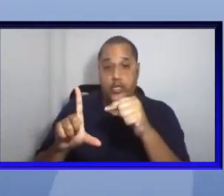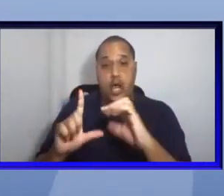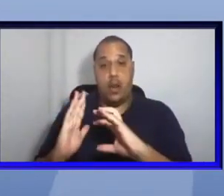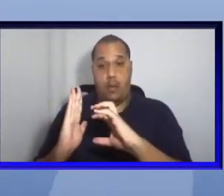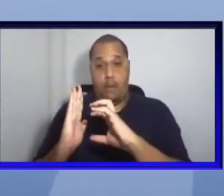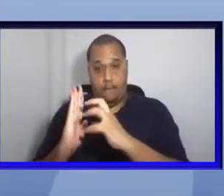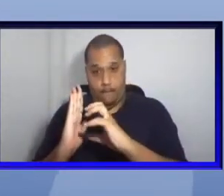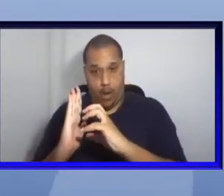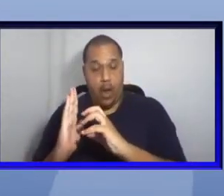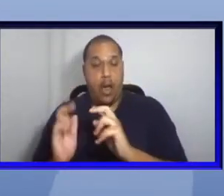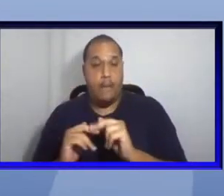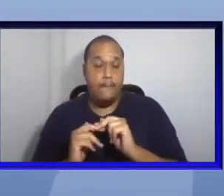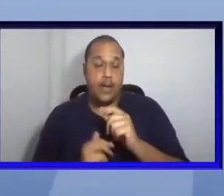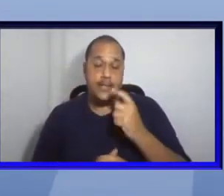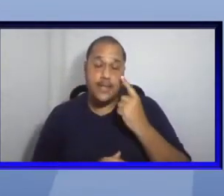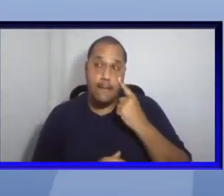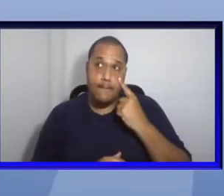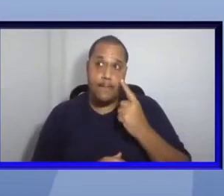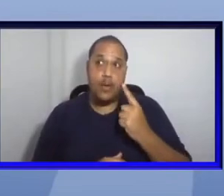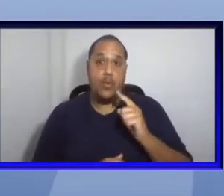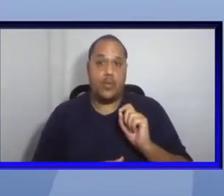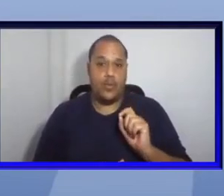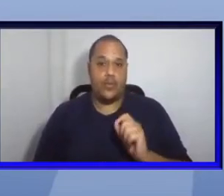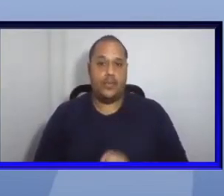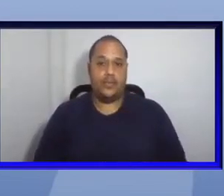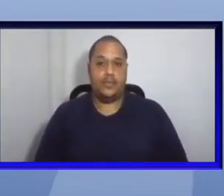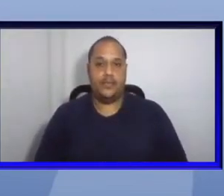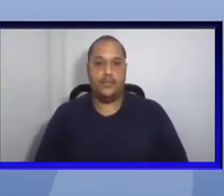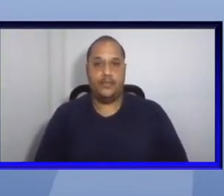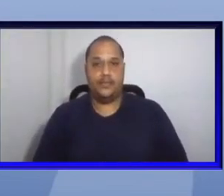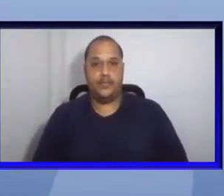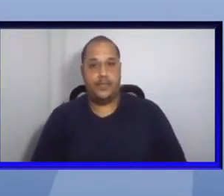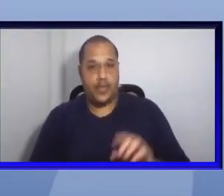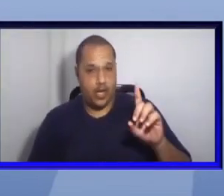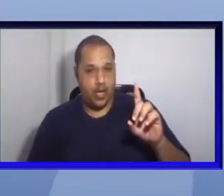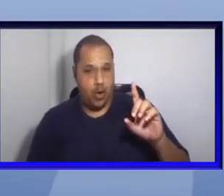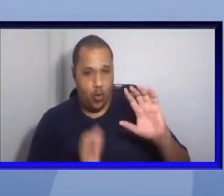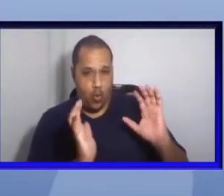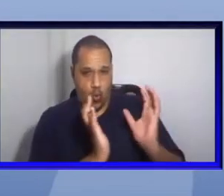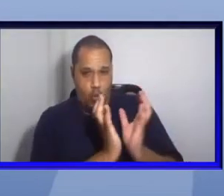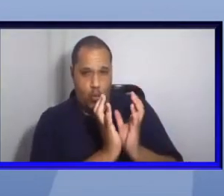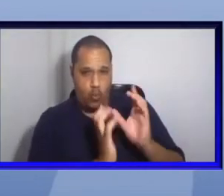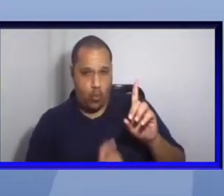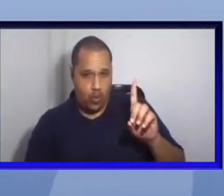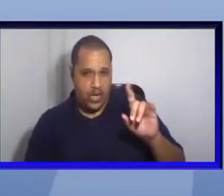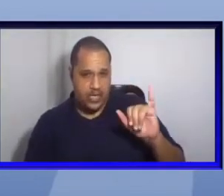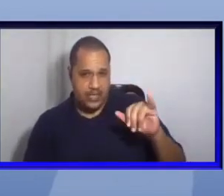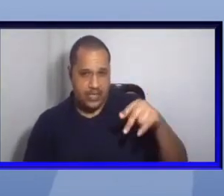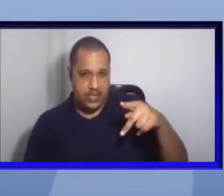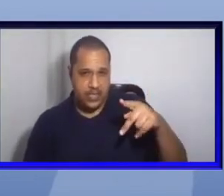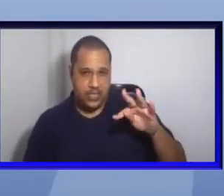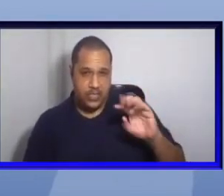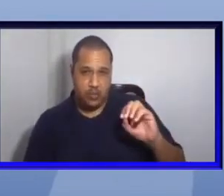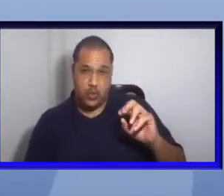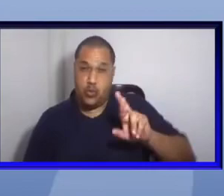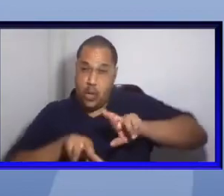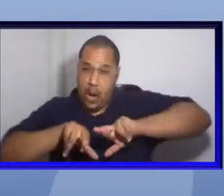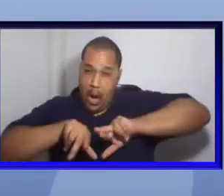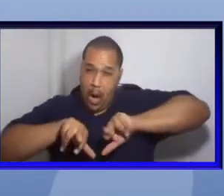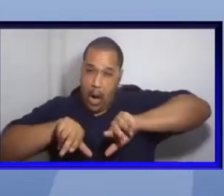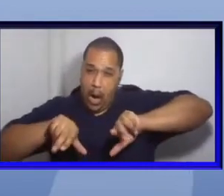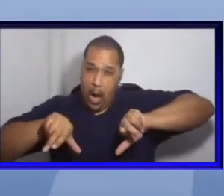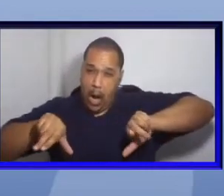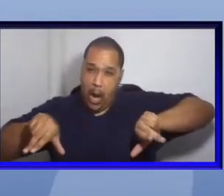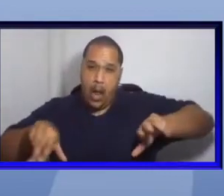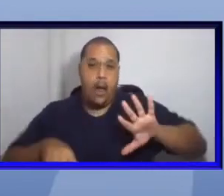anotem bem principalmente quando você pega díptero que é um grupo mega diverso e que no Brasil hoje está em torno de